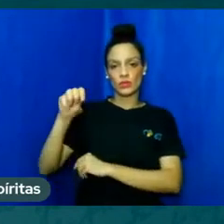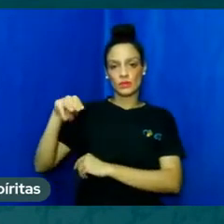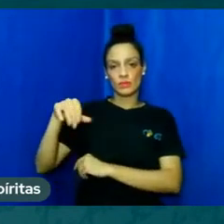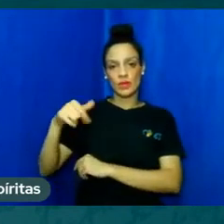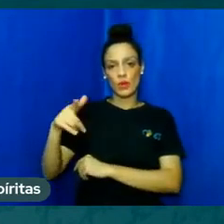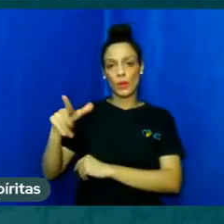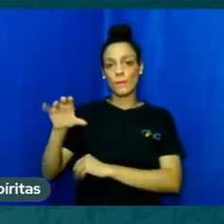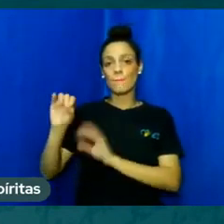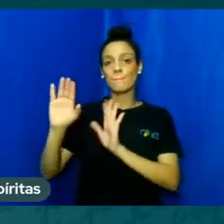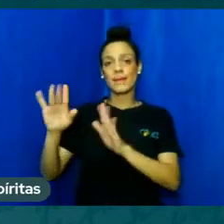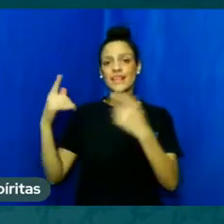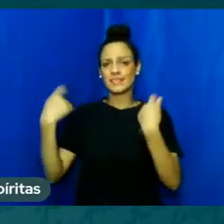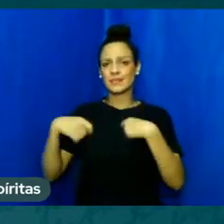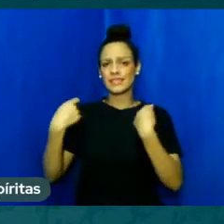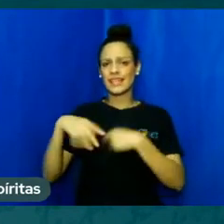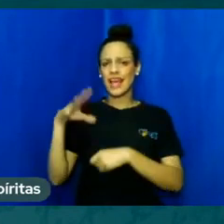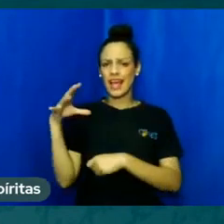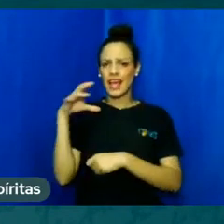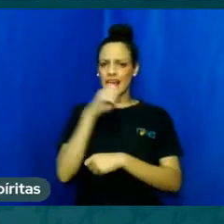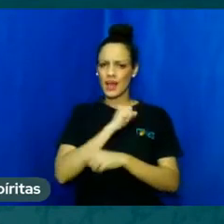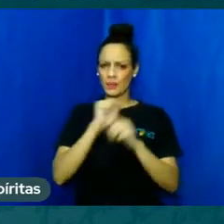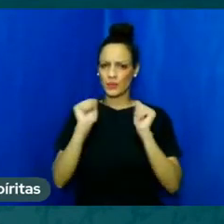que ser uma resposta bem curtinha também